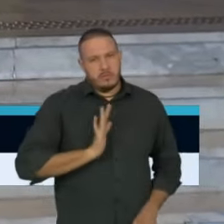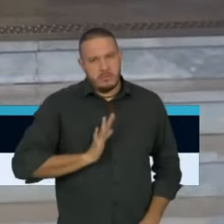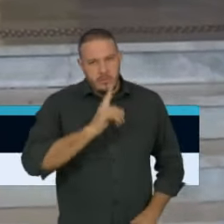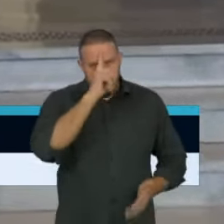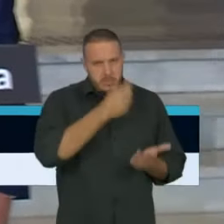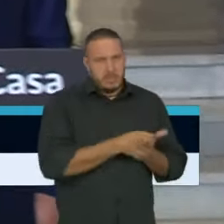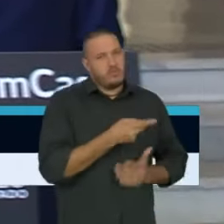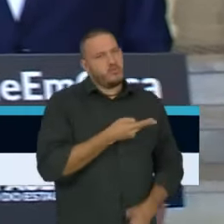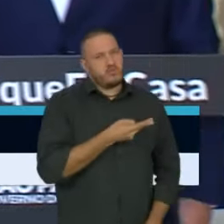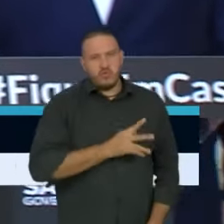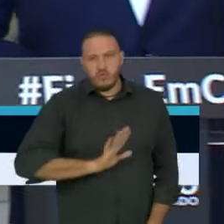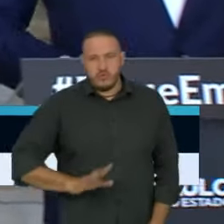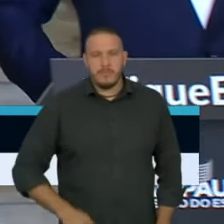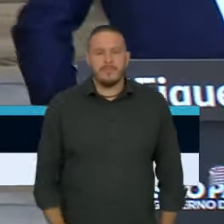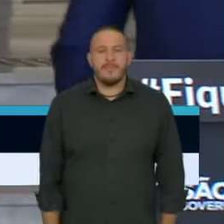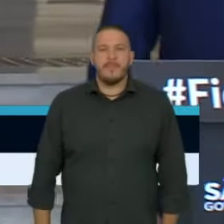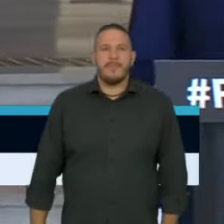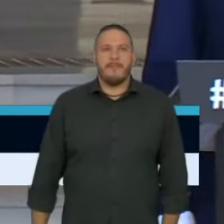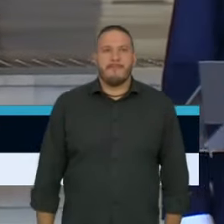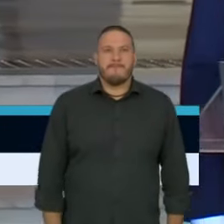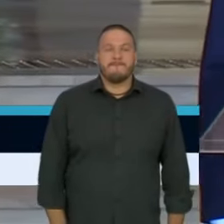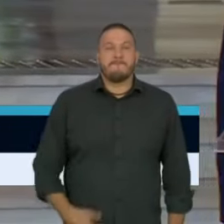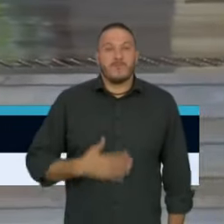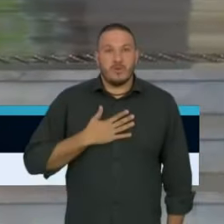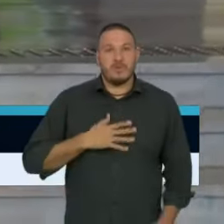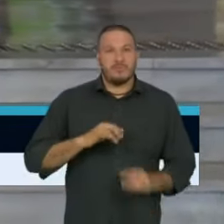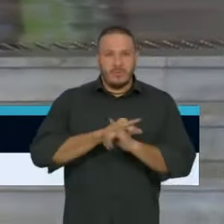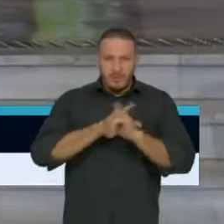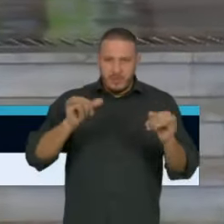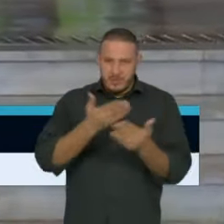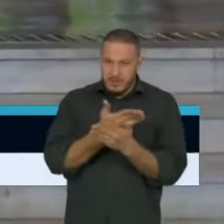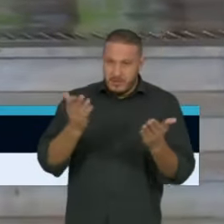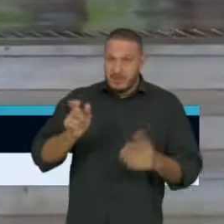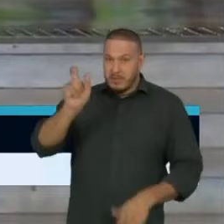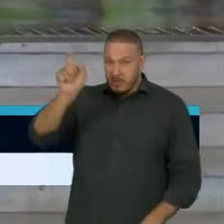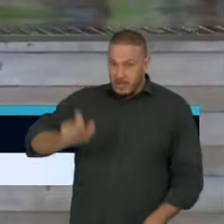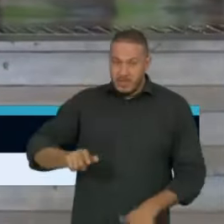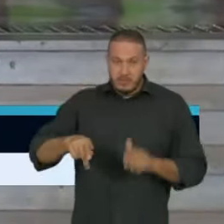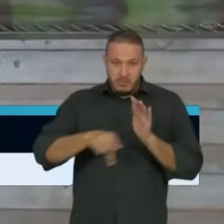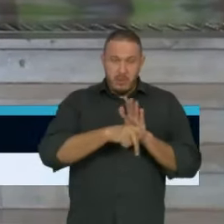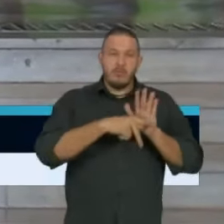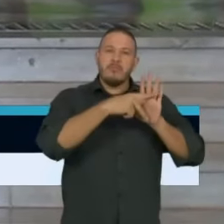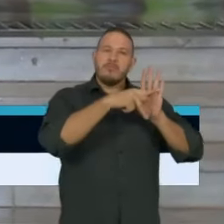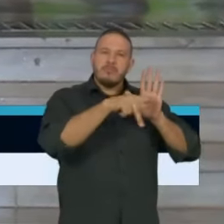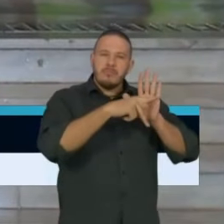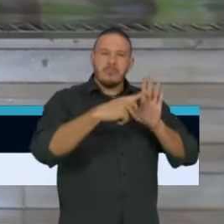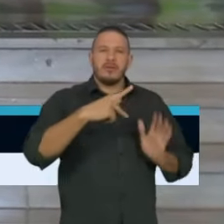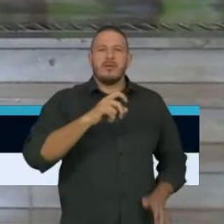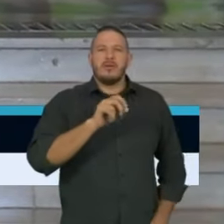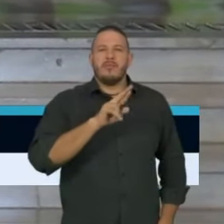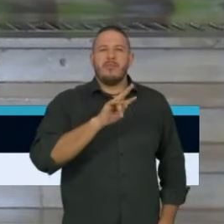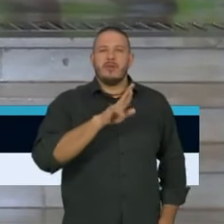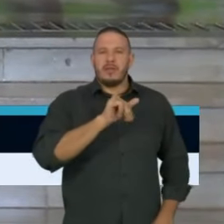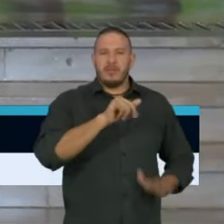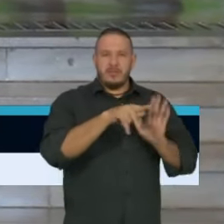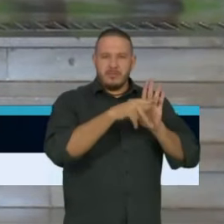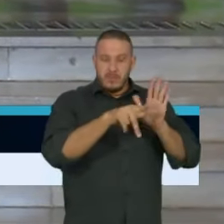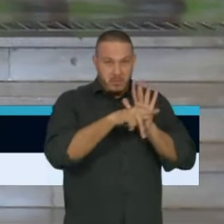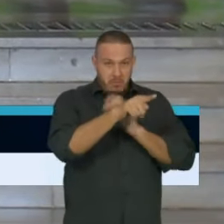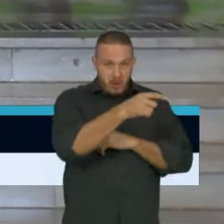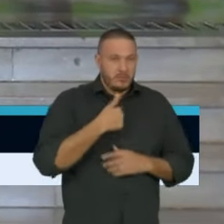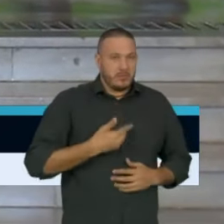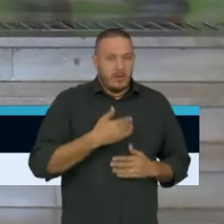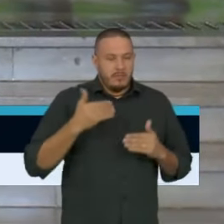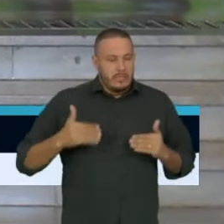Eu gostaria de comunicar a vocês o seguinte, de acordo com esta portaria do Ministério, o Ministério da Saúde